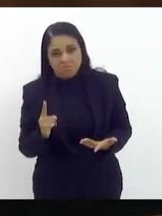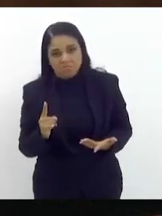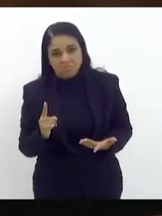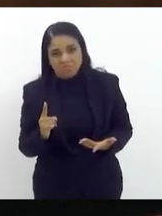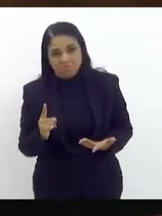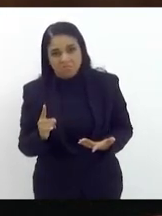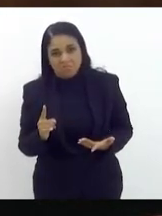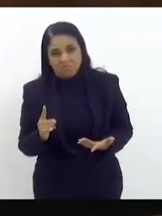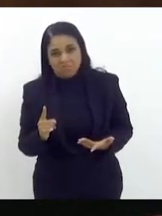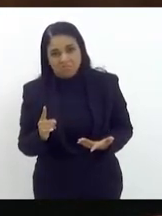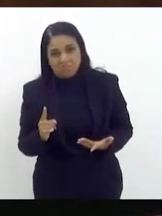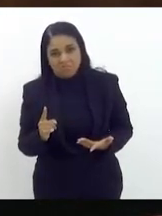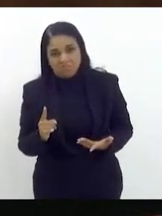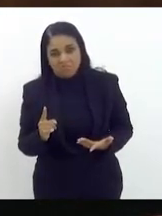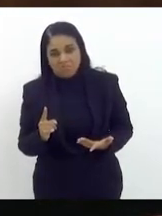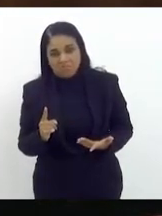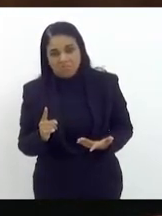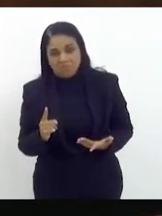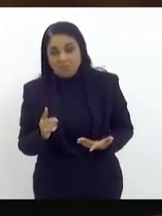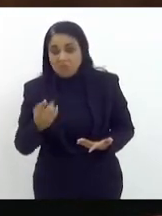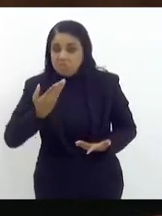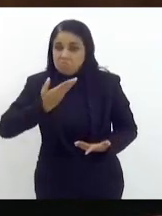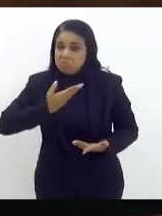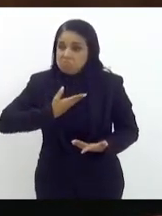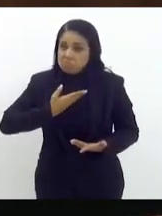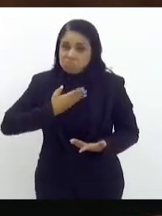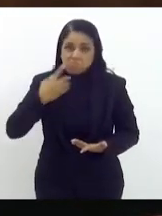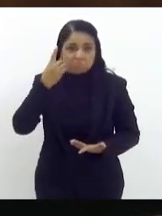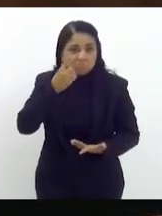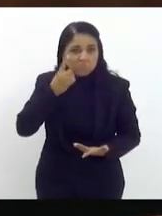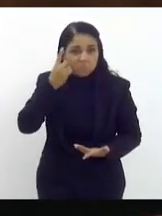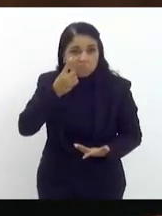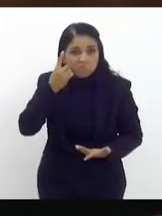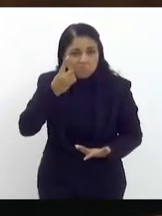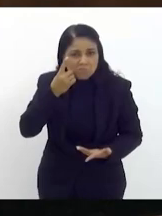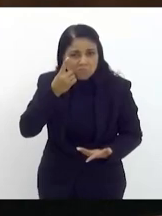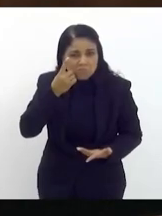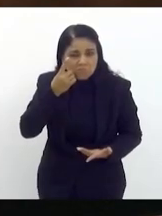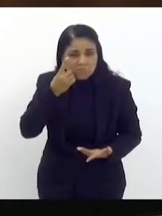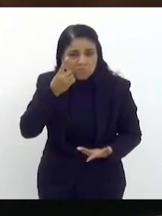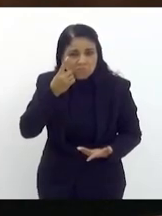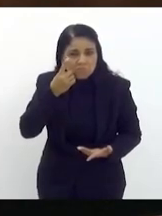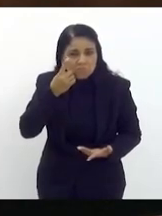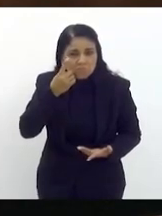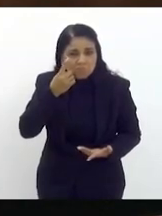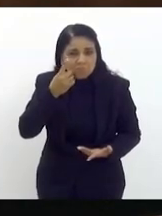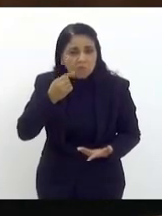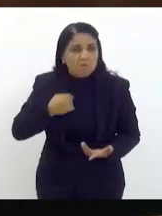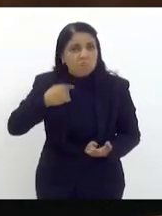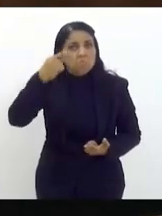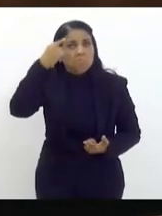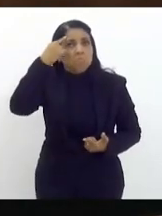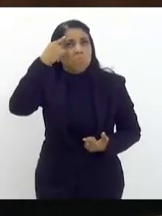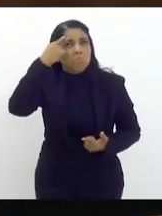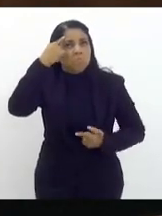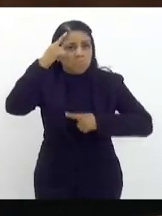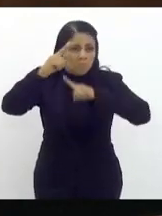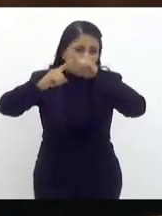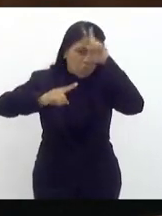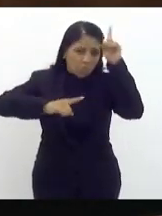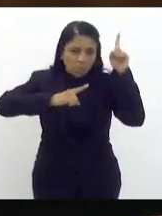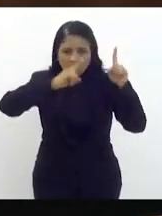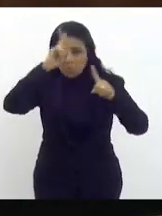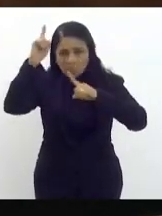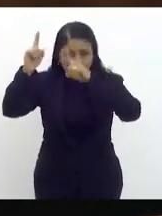essas esses colegas estão tirando essa fantasia não é